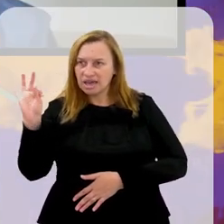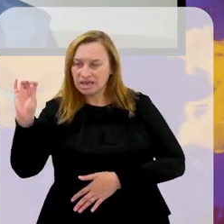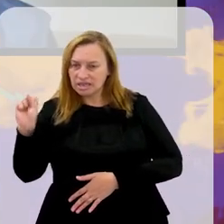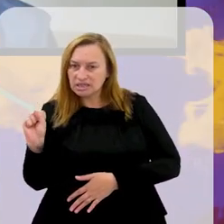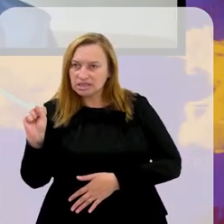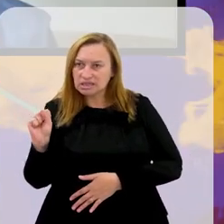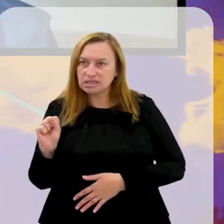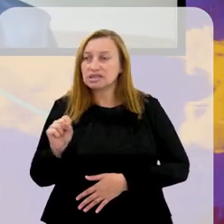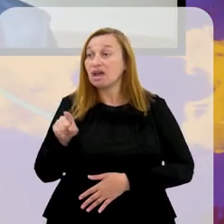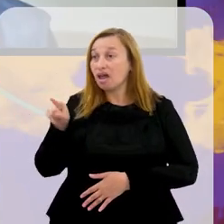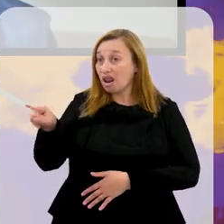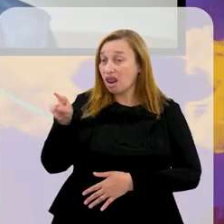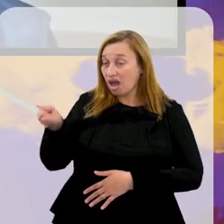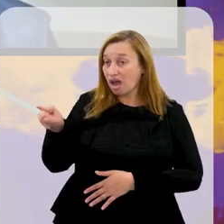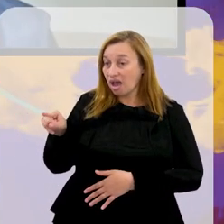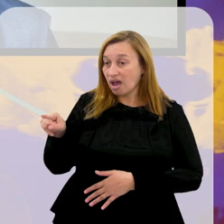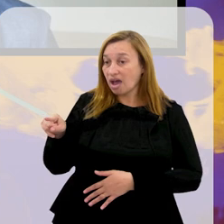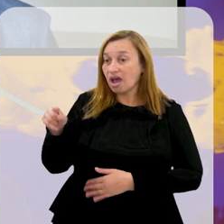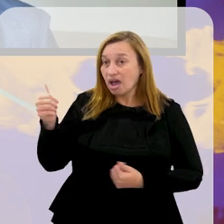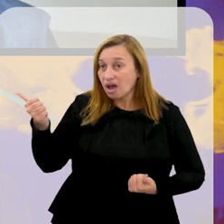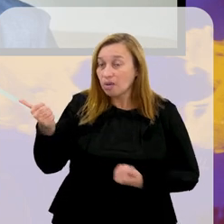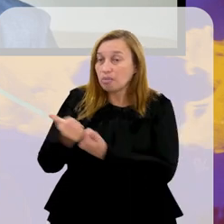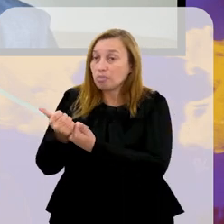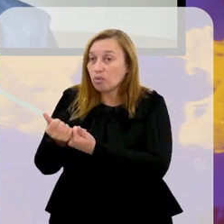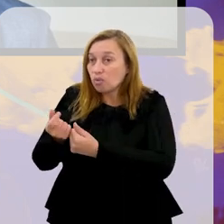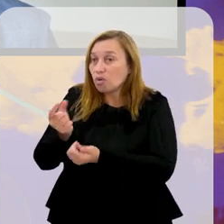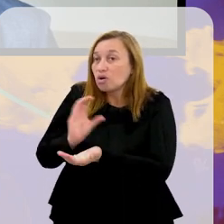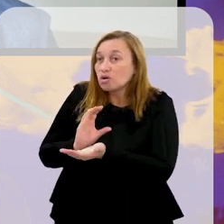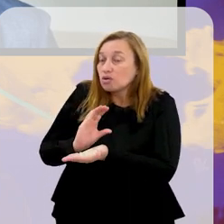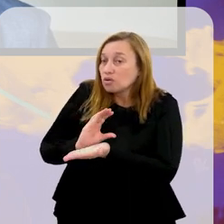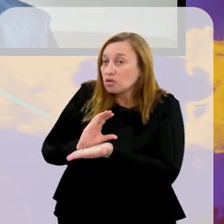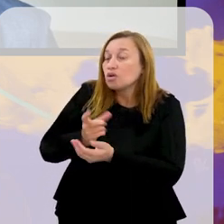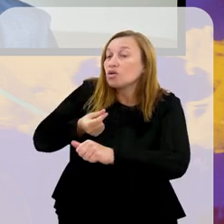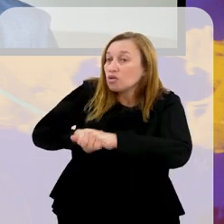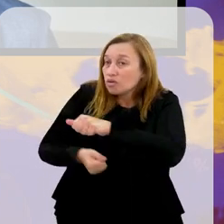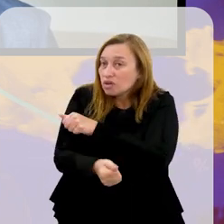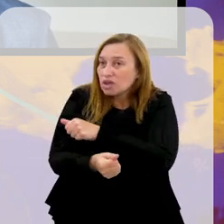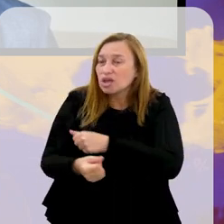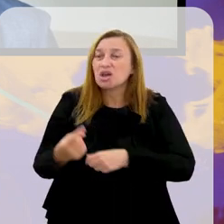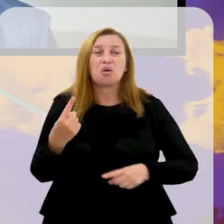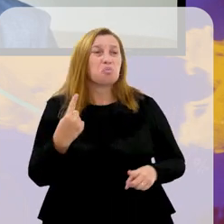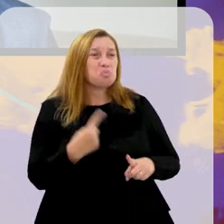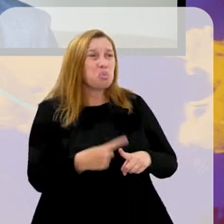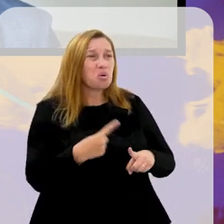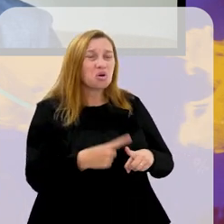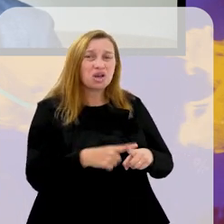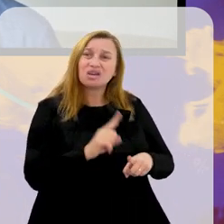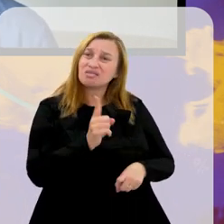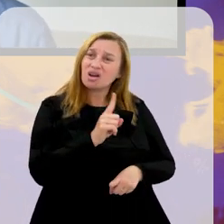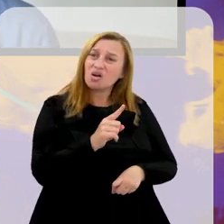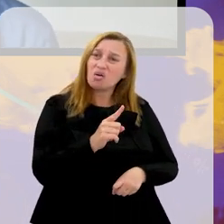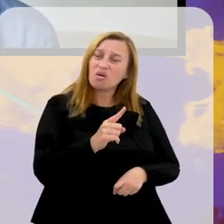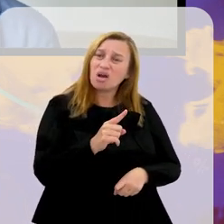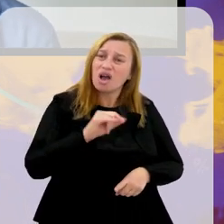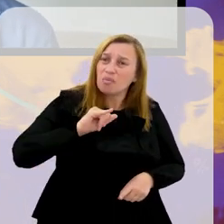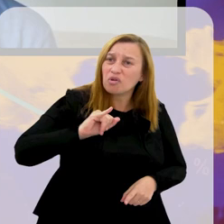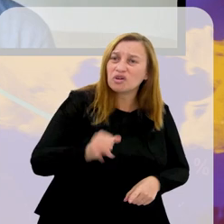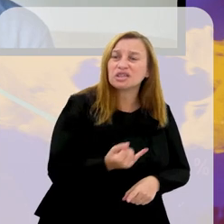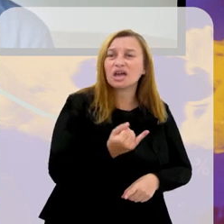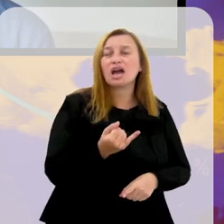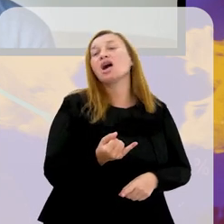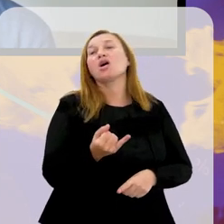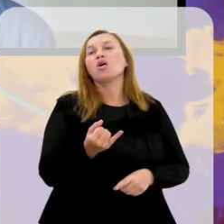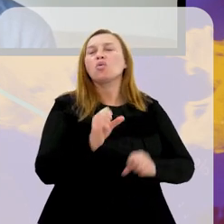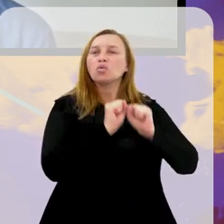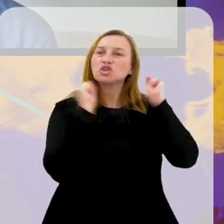empresa de petróleo patrocinou aquilo lá, beleza, tá tudo bem, mas por que não aproveitar o estádio da Portuguesa aqui na capital